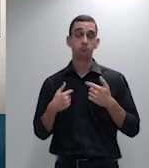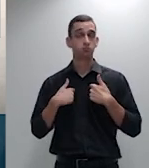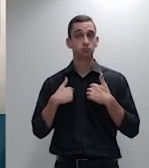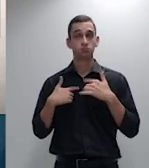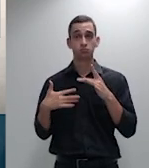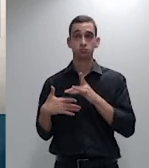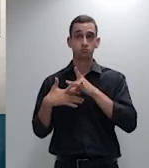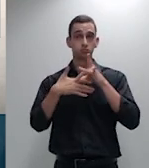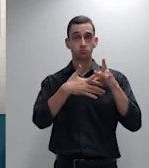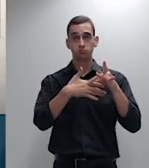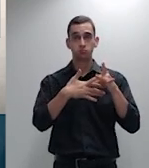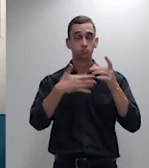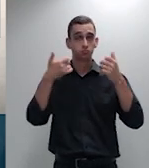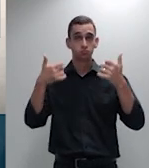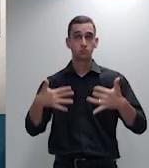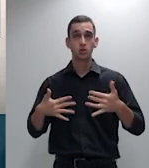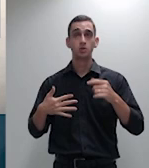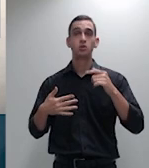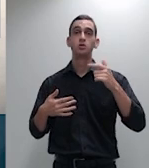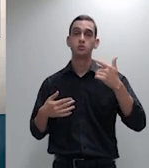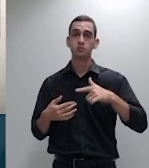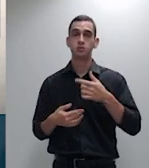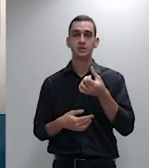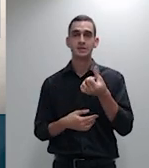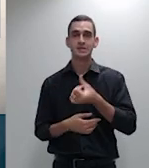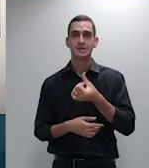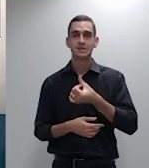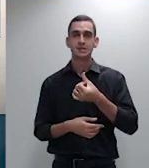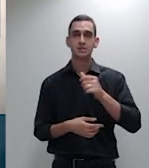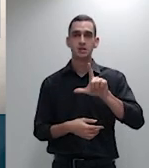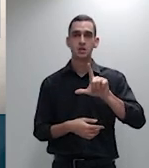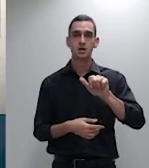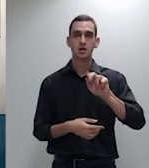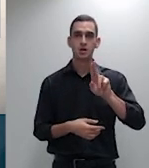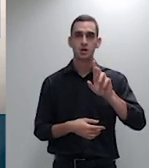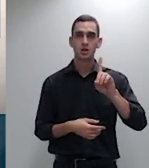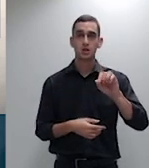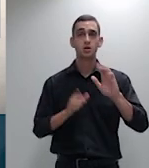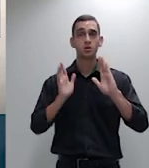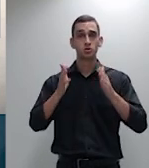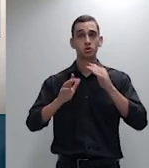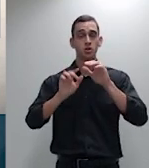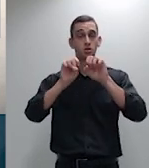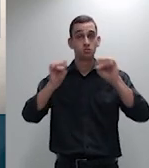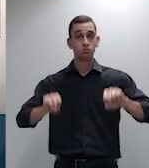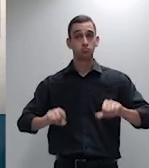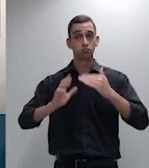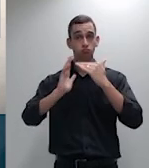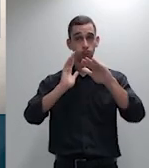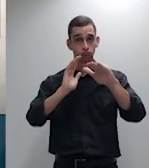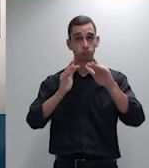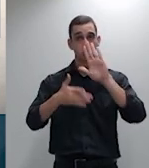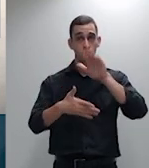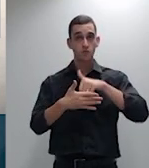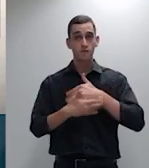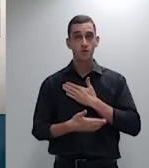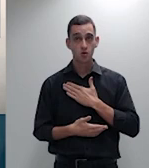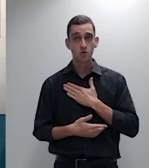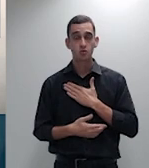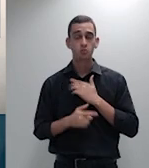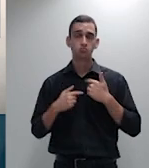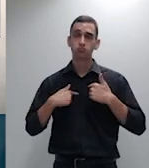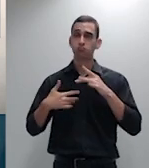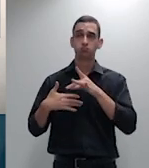lauda do material que havia encaminhado a vossas excelências e ali eu destaquei ministro Salomão a